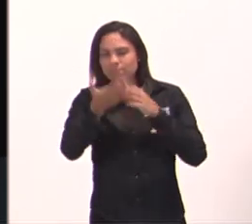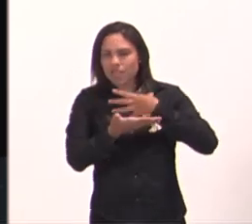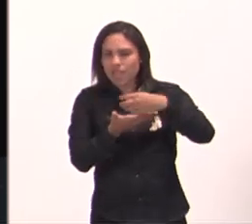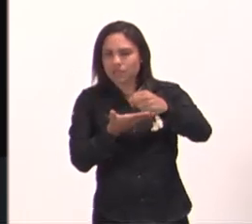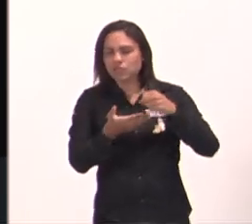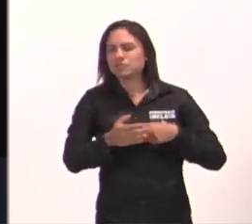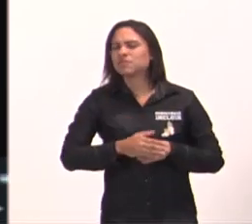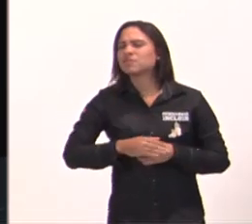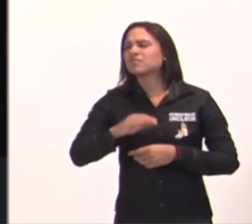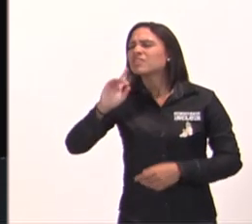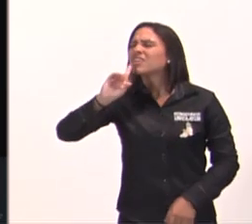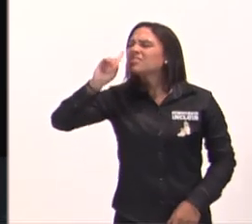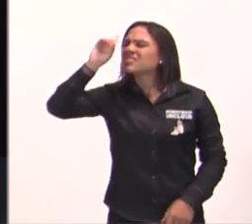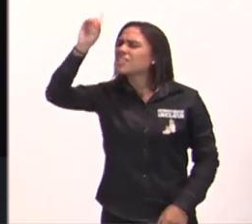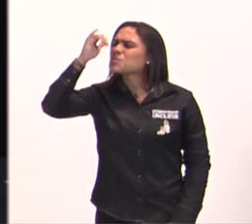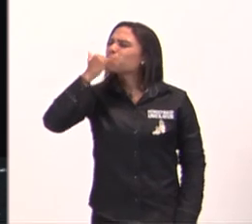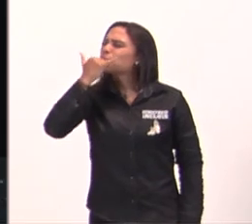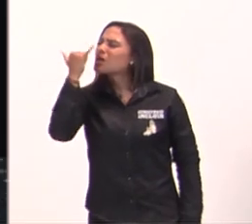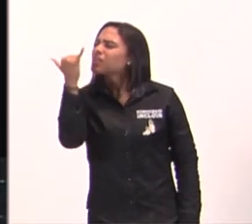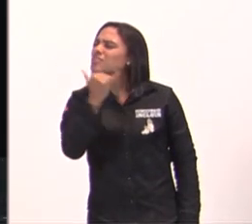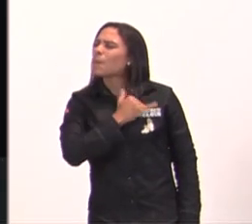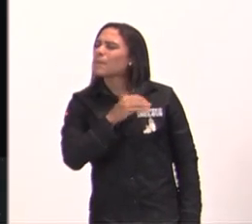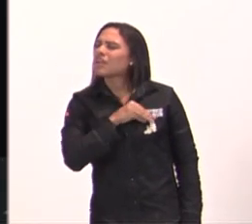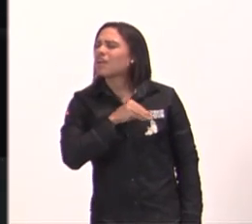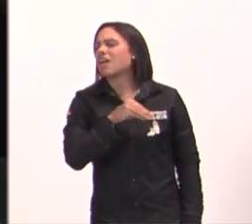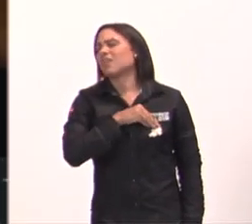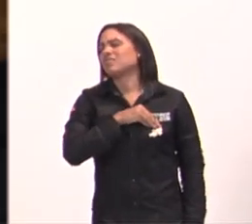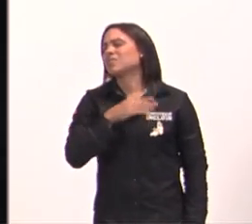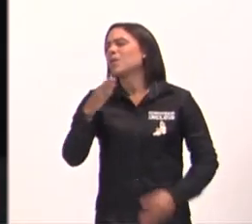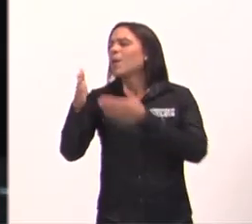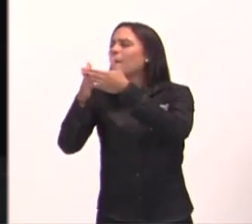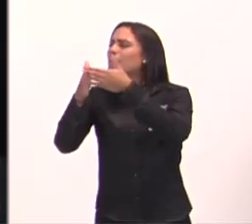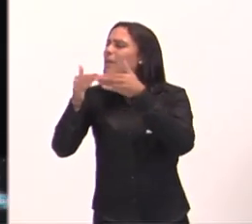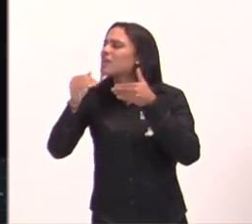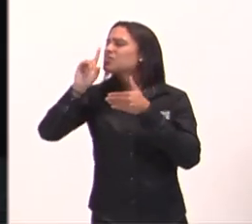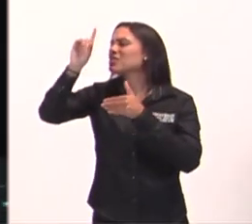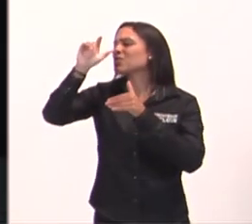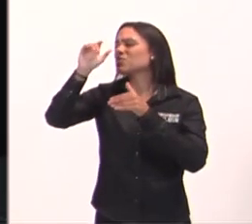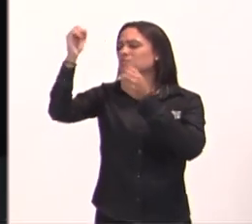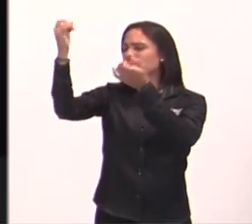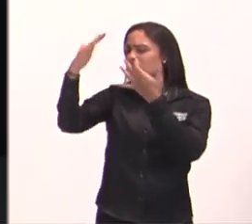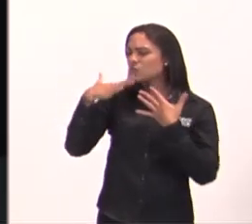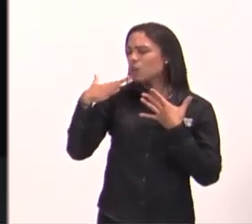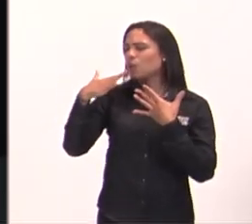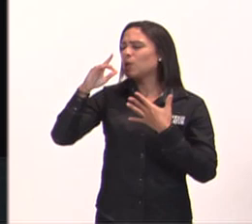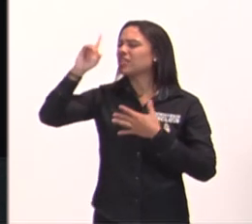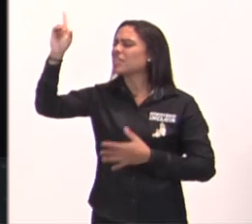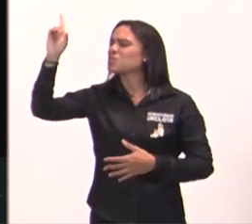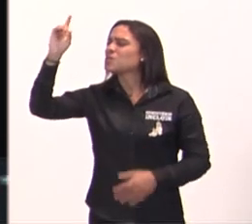pecados, peço que o Senhor mude a minha história, peço que o Senhor me abençoe, peço que o Senhor me fortaleça,